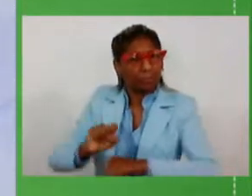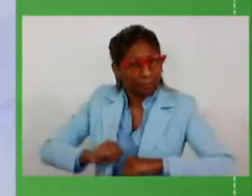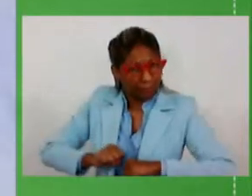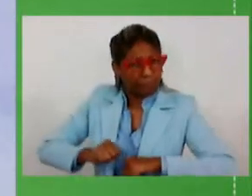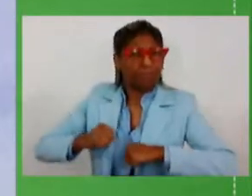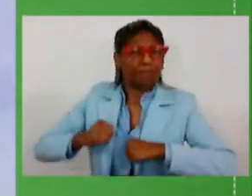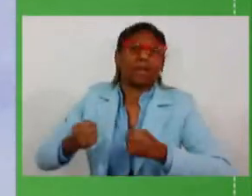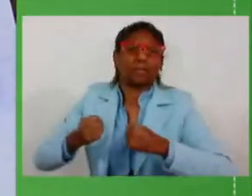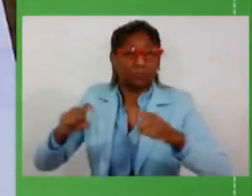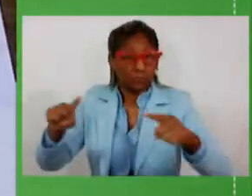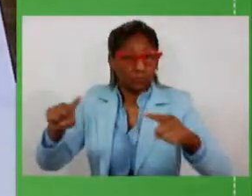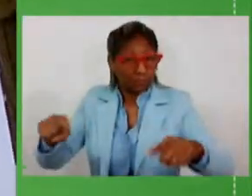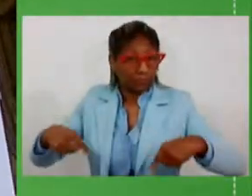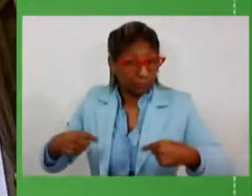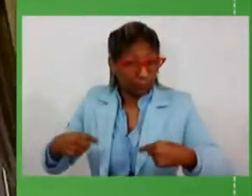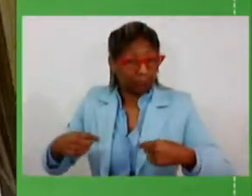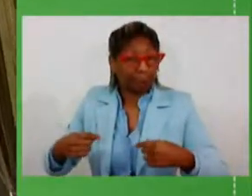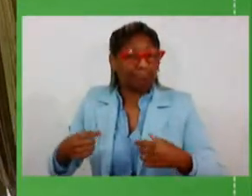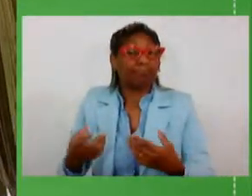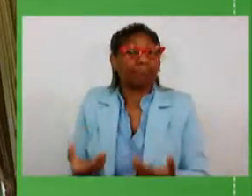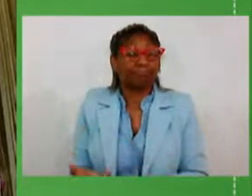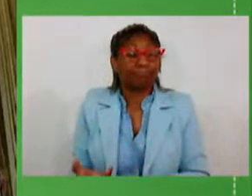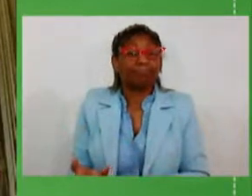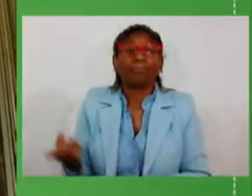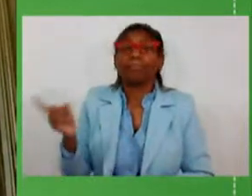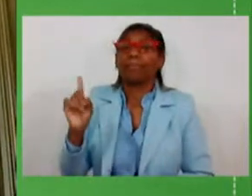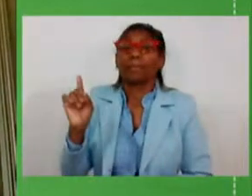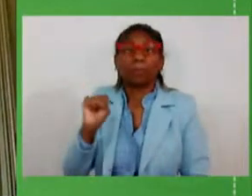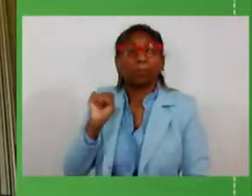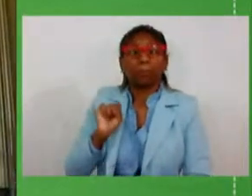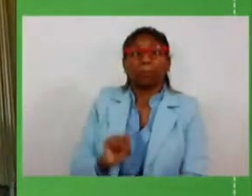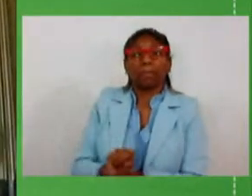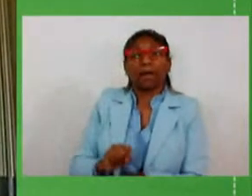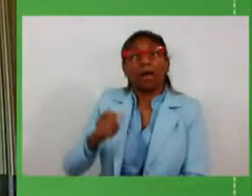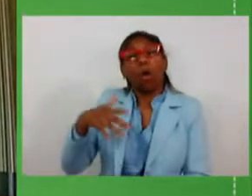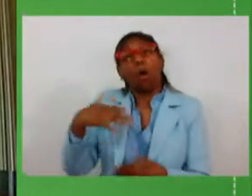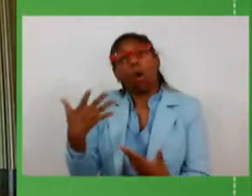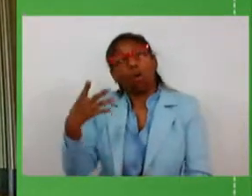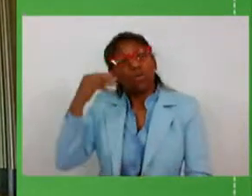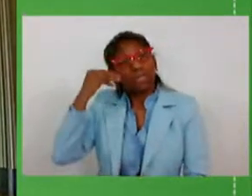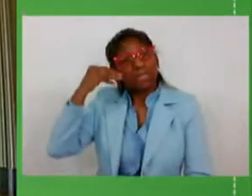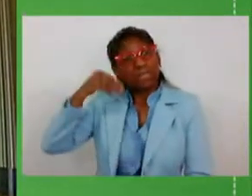desafios, que não se resigna diante das dificuldades.